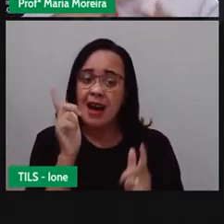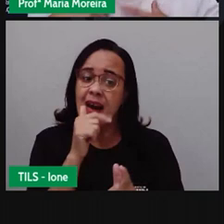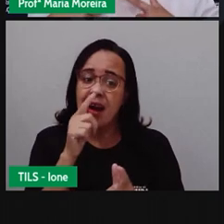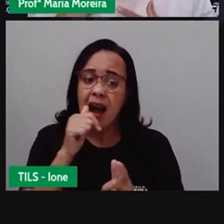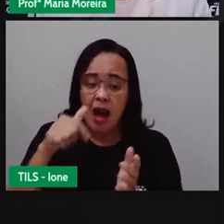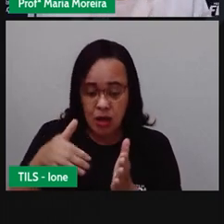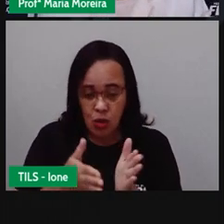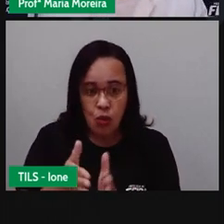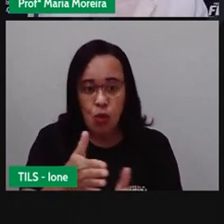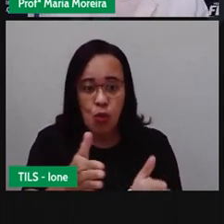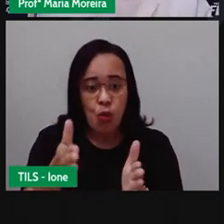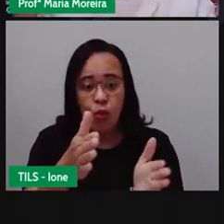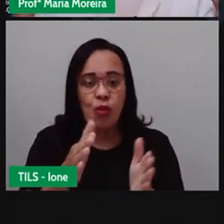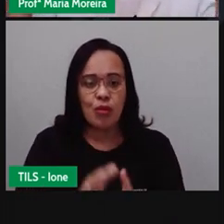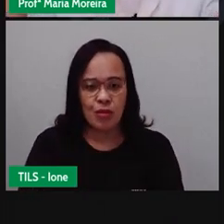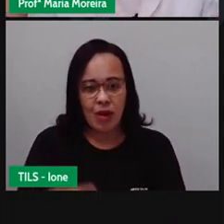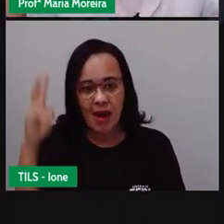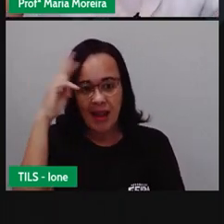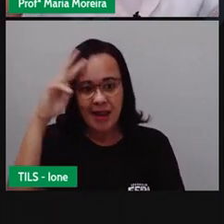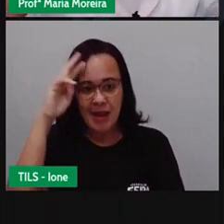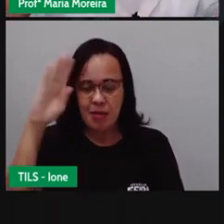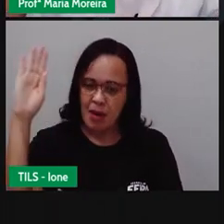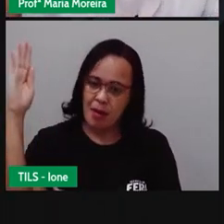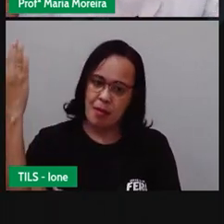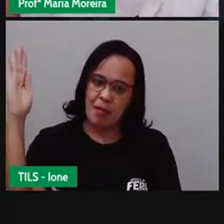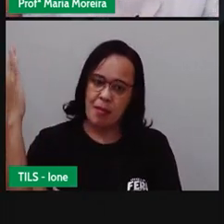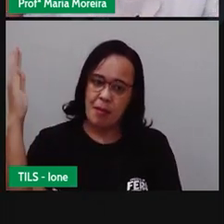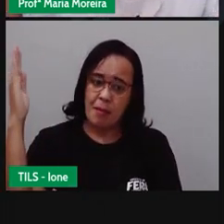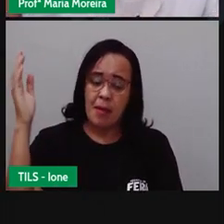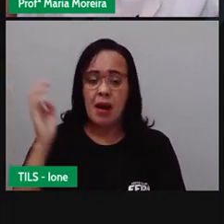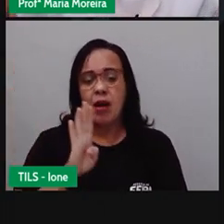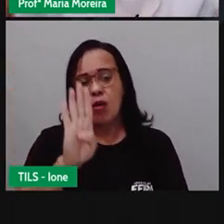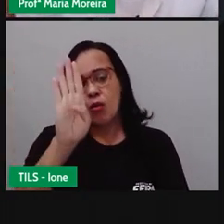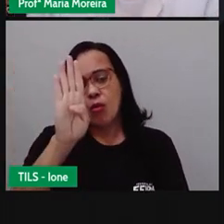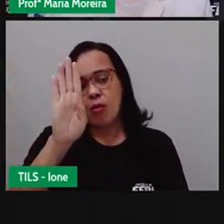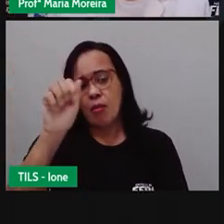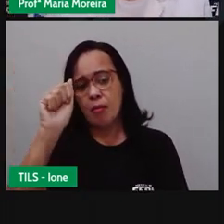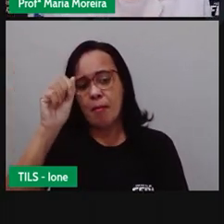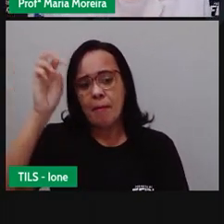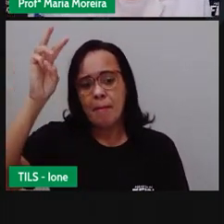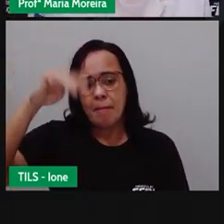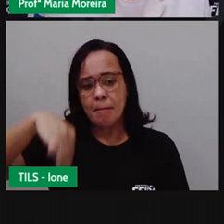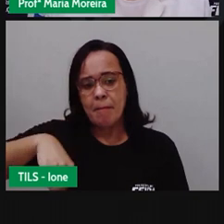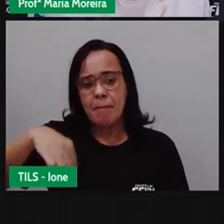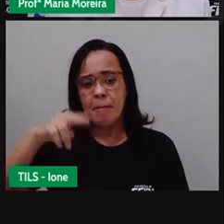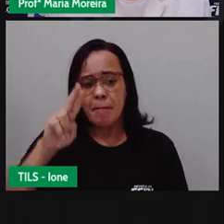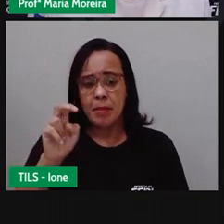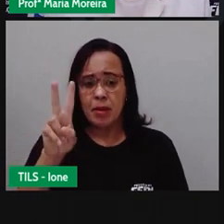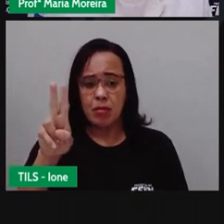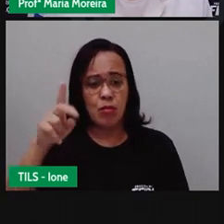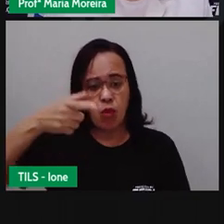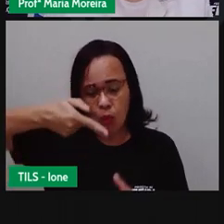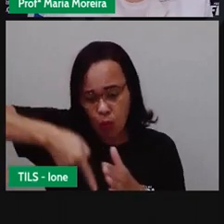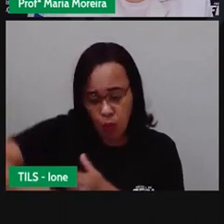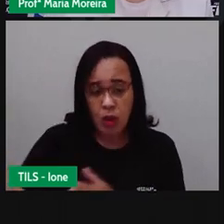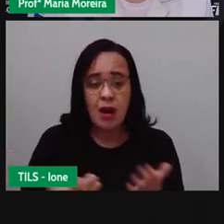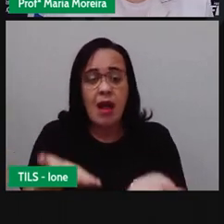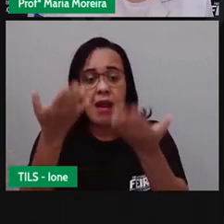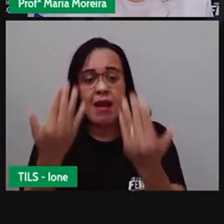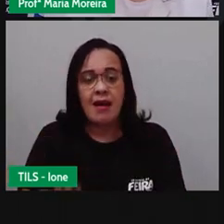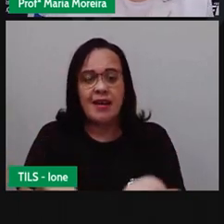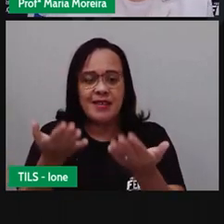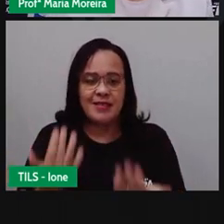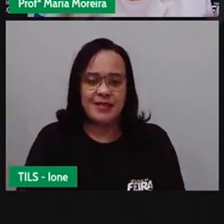Que eles utilizavam o quê? O bambu, porque o bambu, ele é oco por dentro, né, isso, e ele acaba não afundando. E mais o quê?